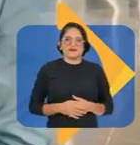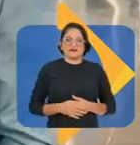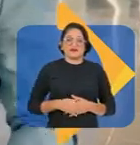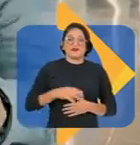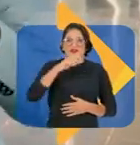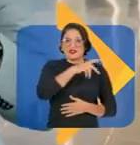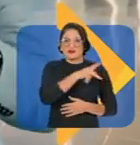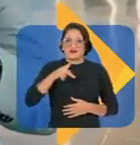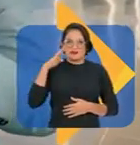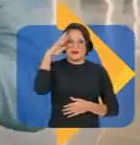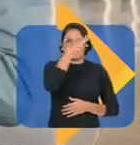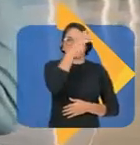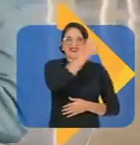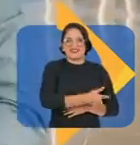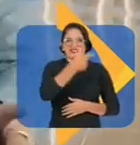2, 2.